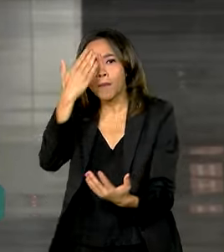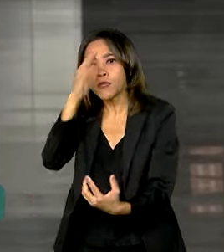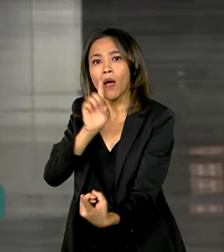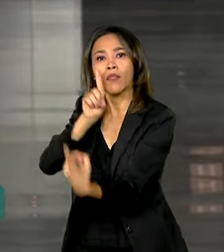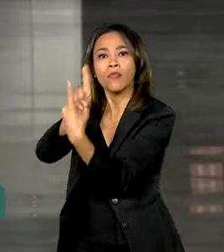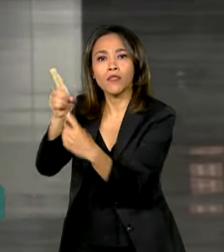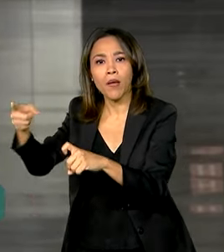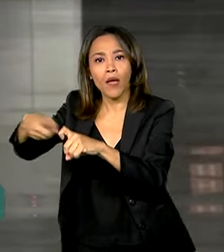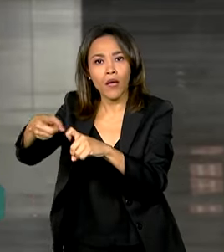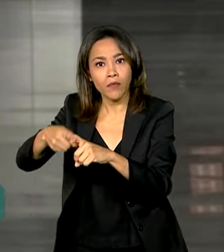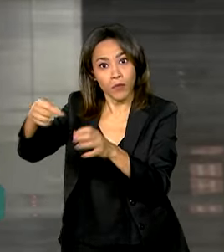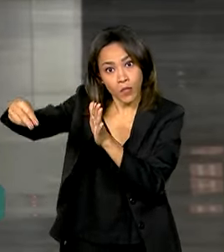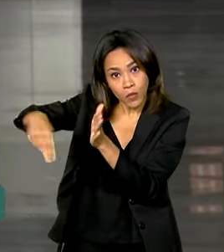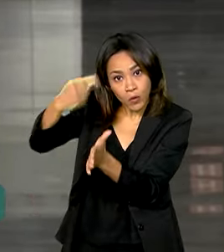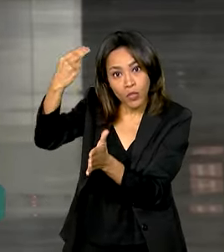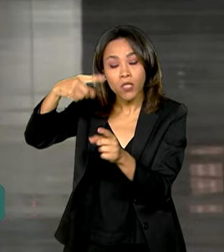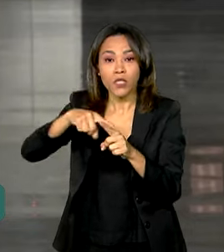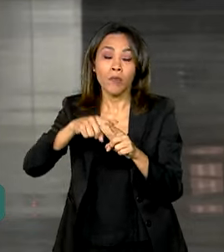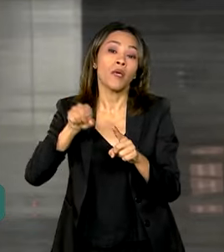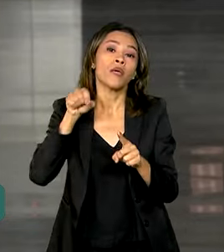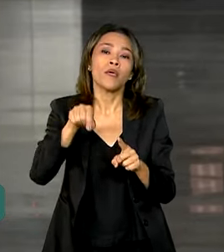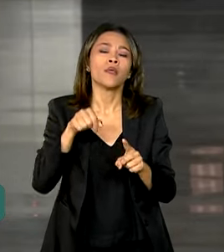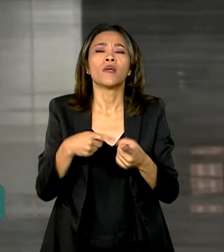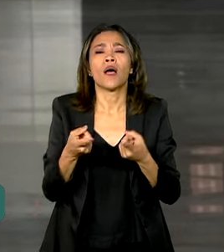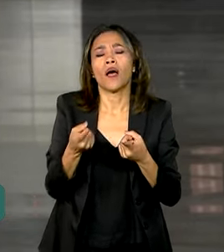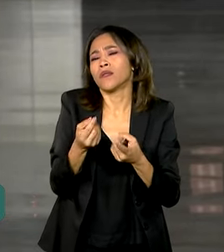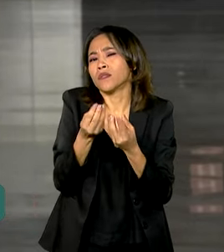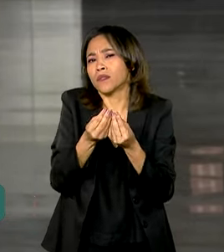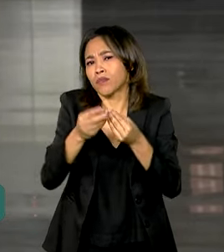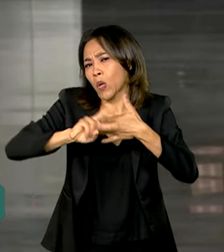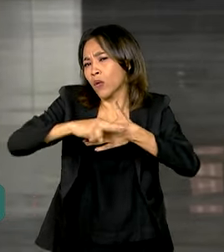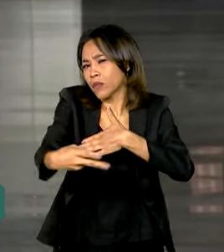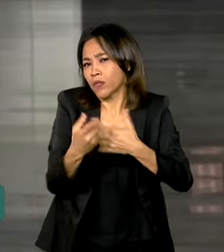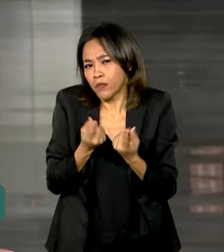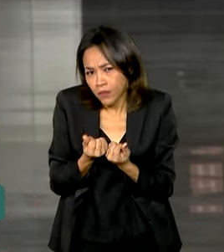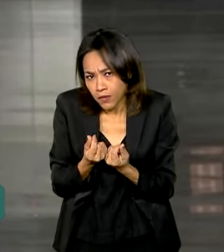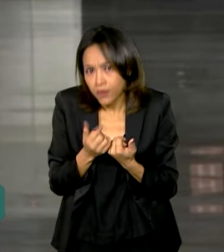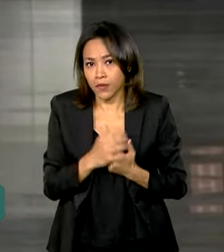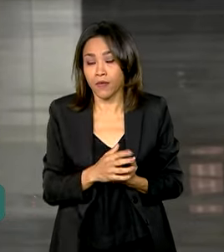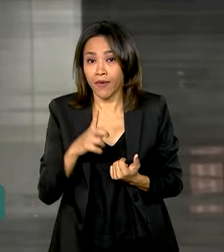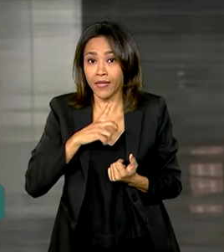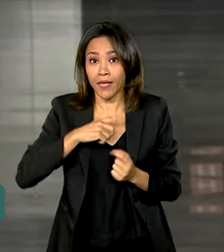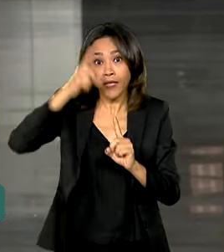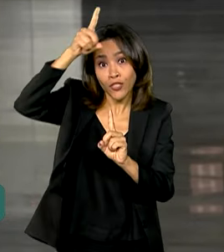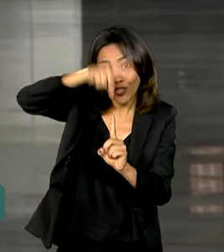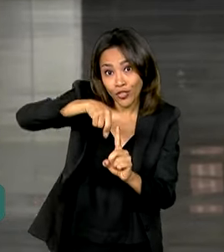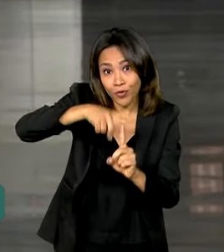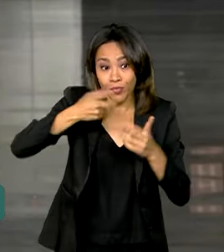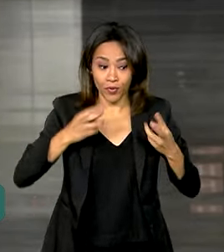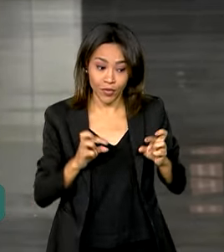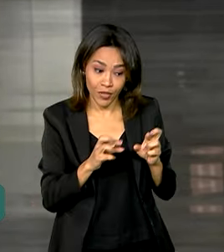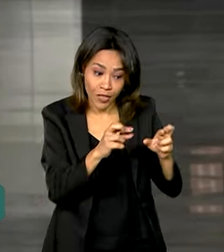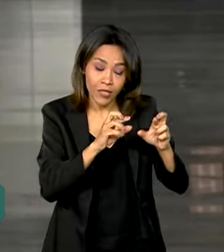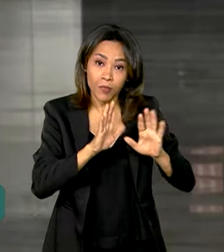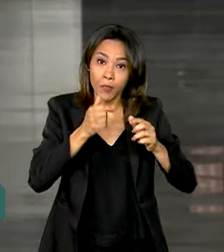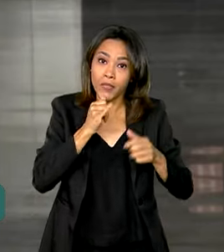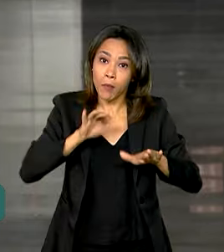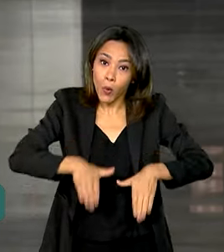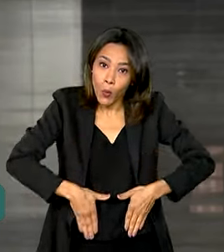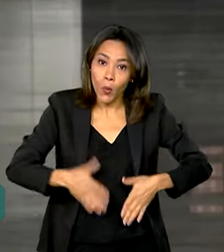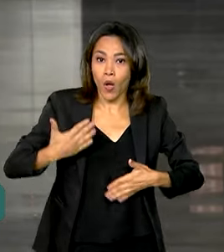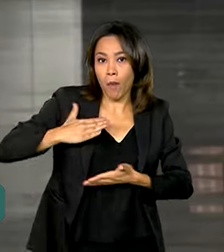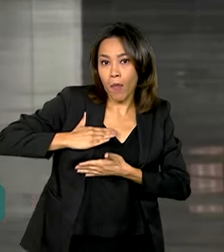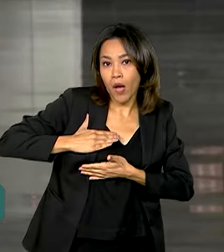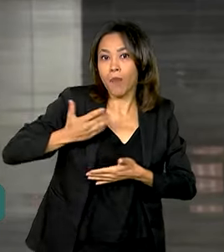financeiro, por exemplo. No primeiro momento, terão prioridade os principais tipos de câncer, como colo de útero, mama